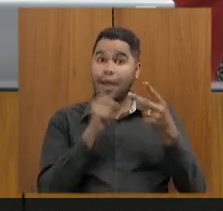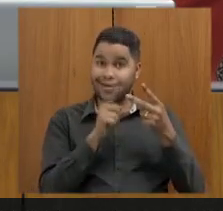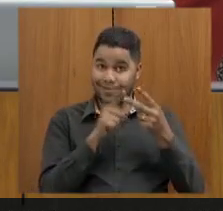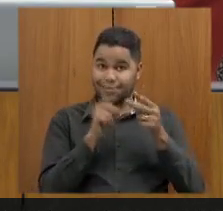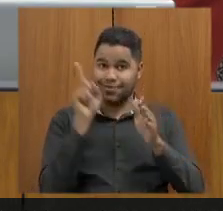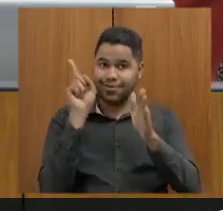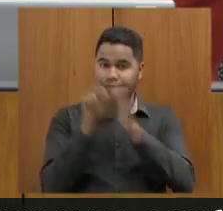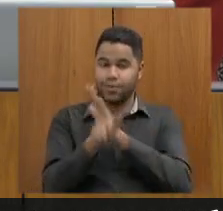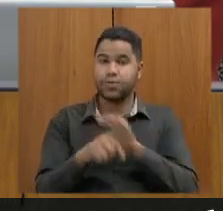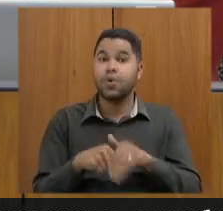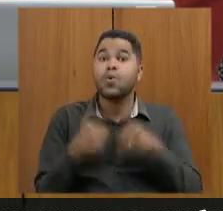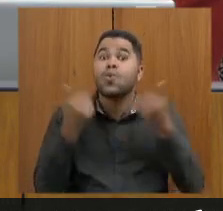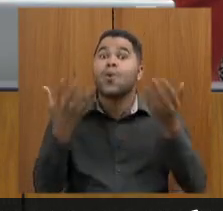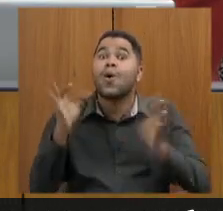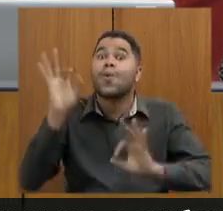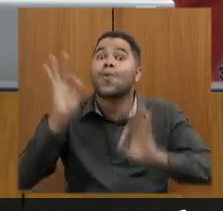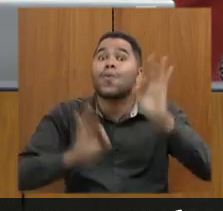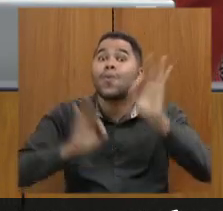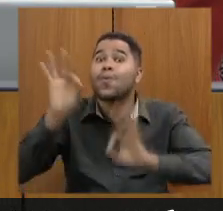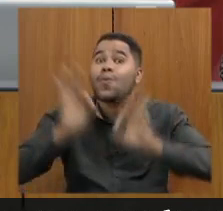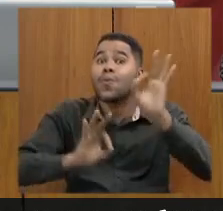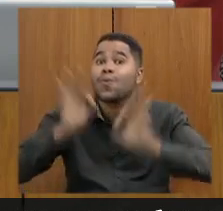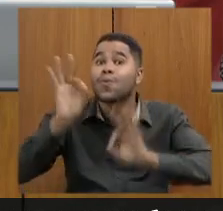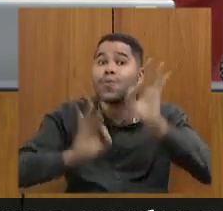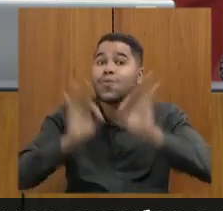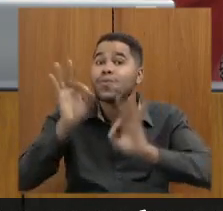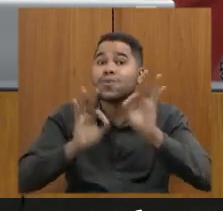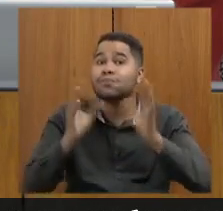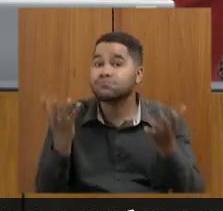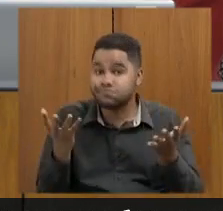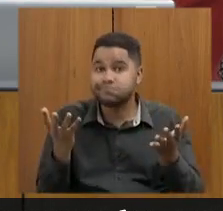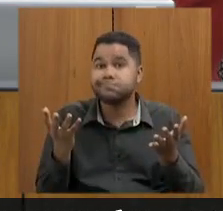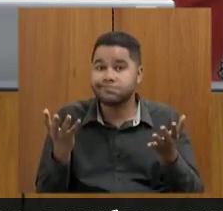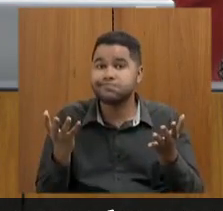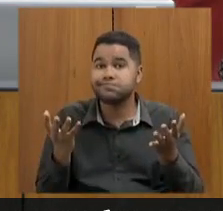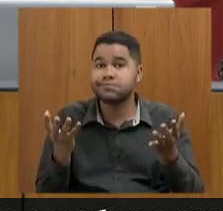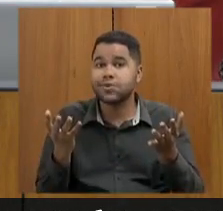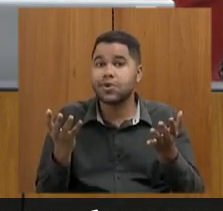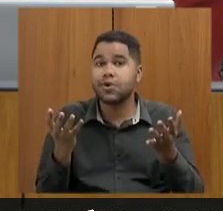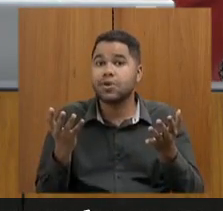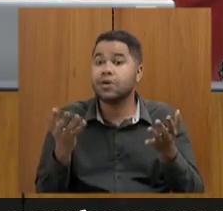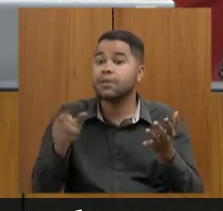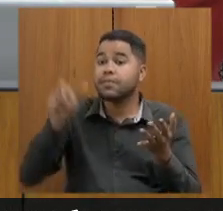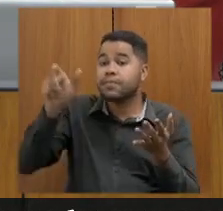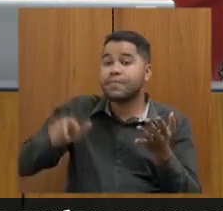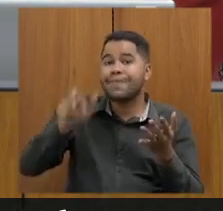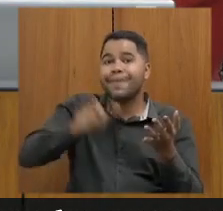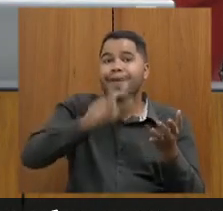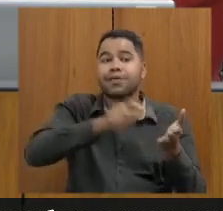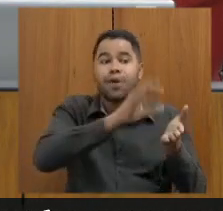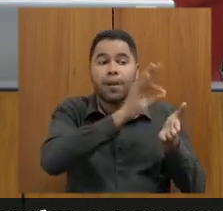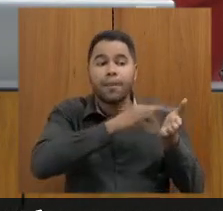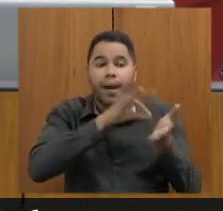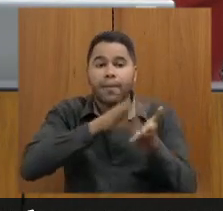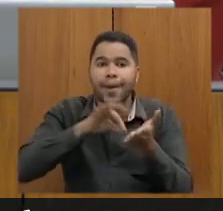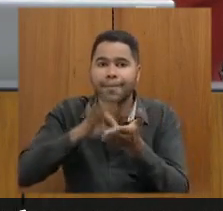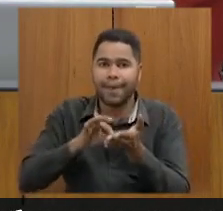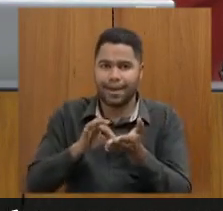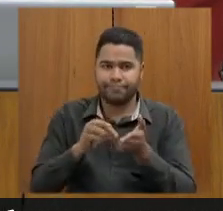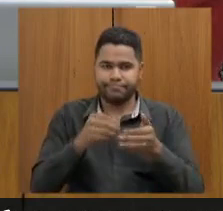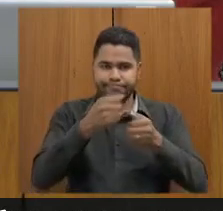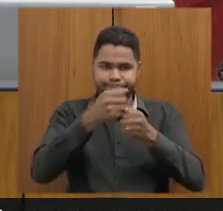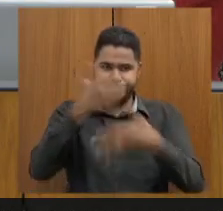pergunta é qual o planejamento da questão dos convocados. Dados do TCE,